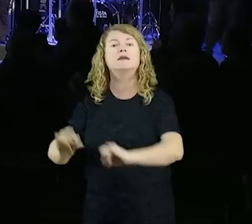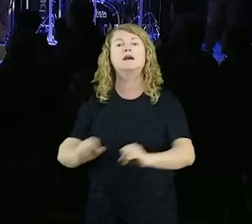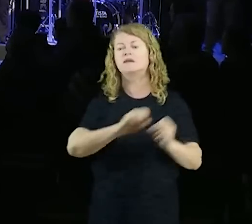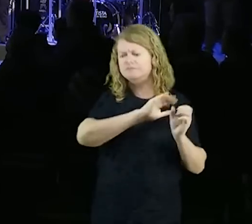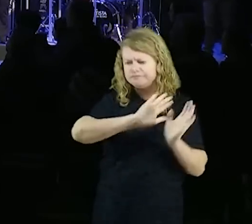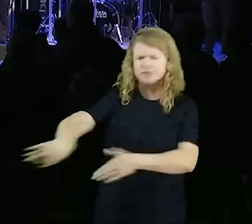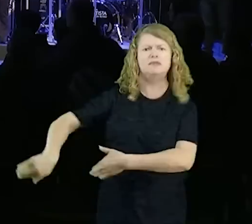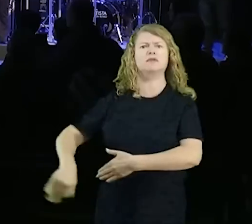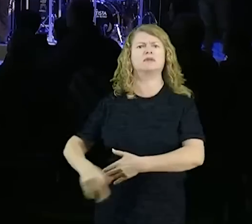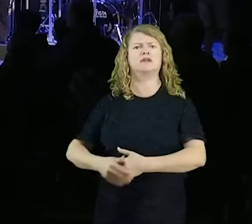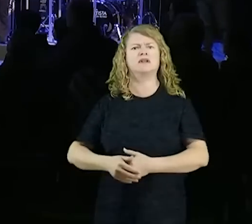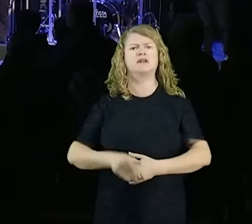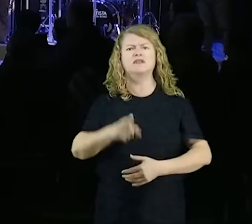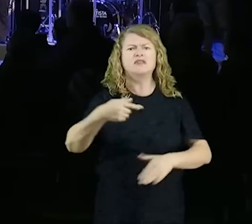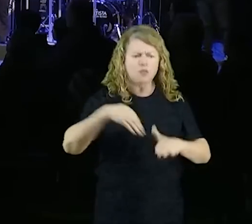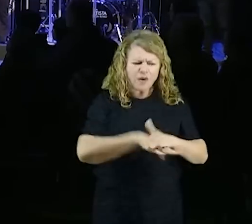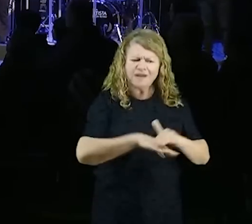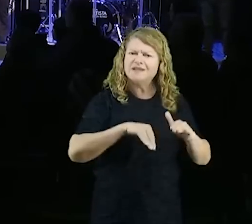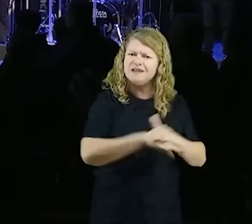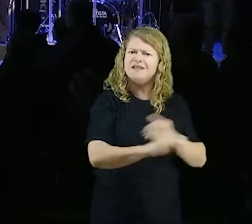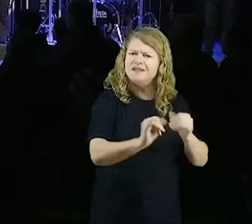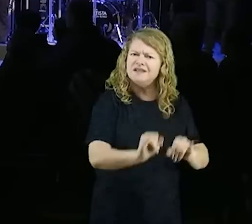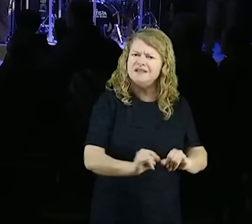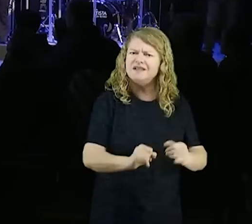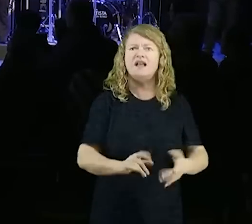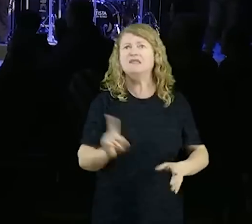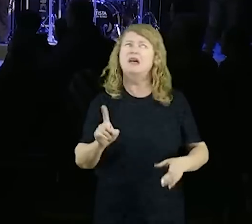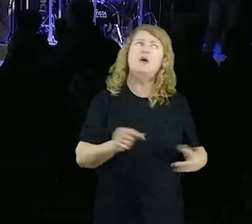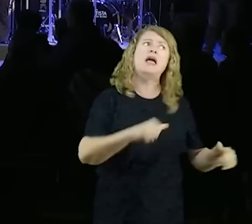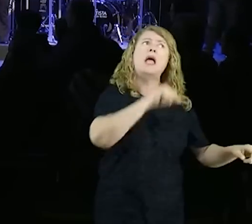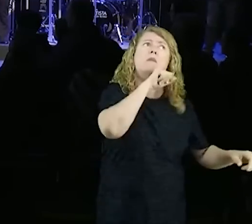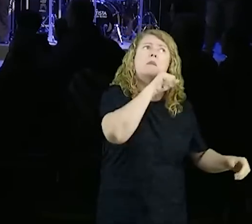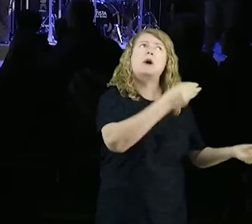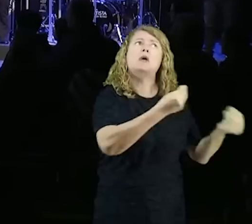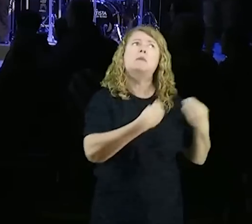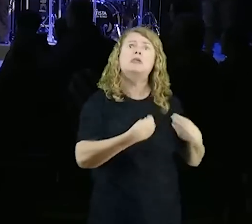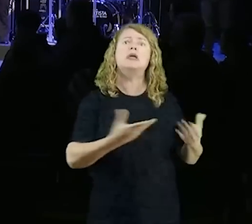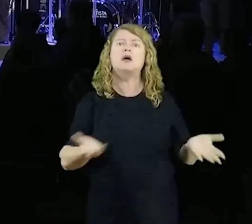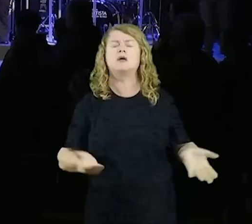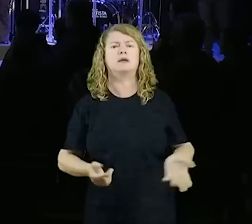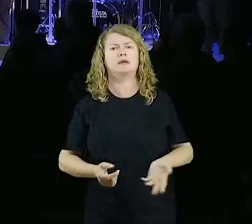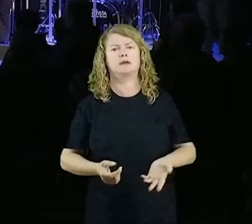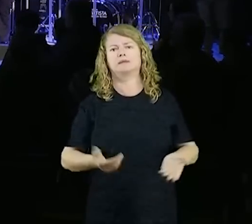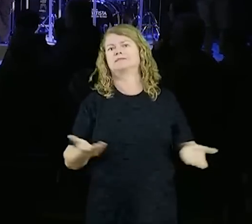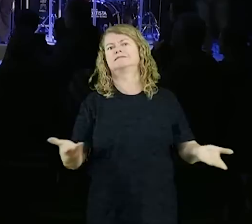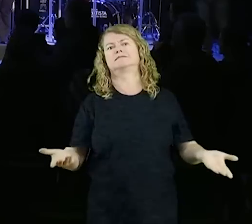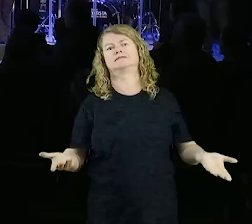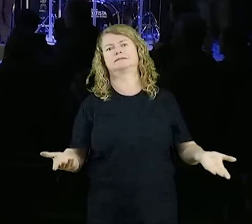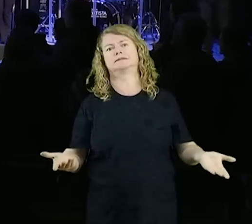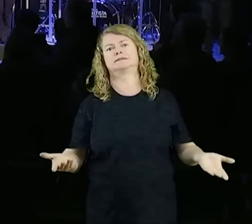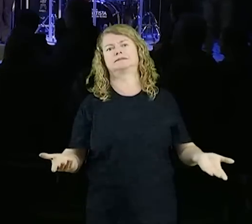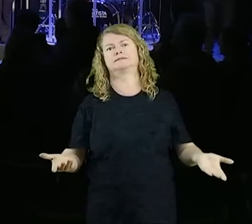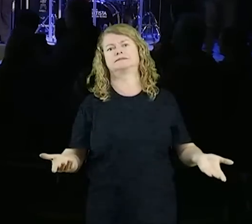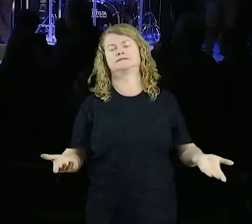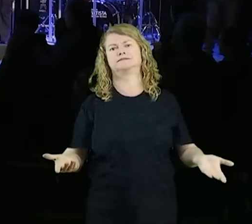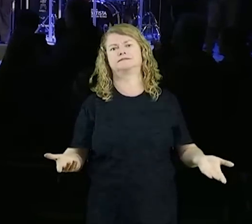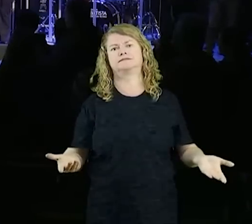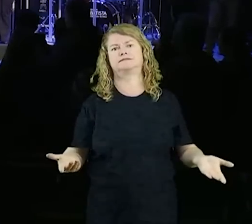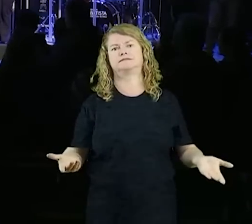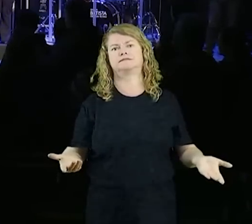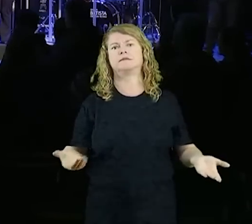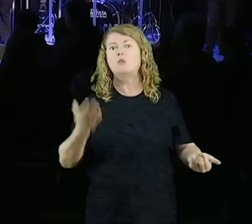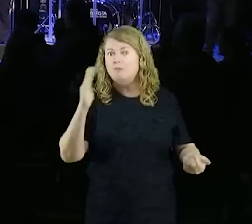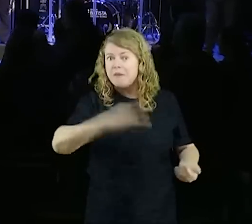você tem ídolo em casa, está aguardando ainda, não, porque foi mamãe que deu, porque foi vovó, isso aí não é desonra não, a iniquidade, tem que ser